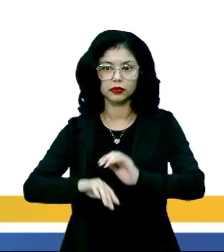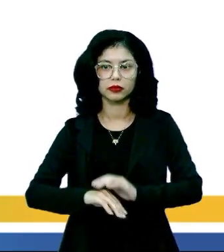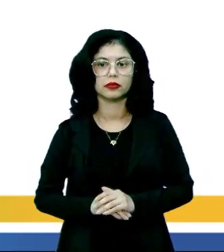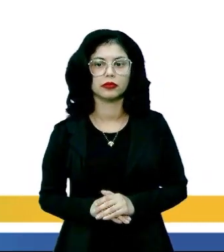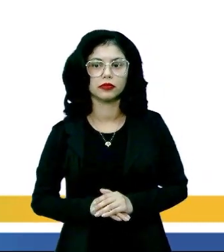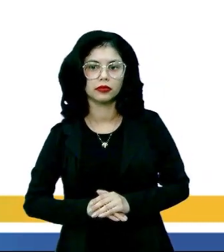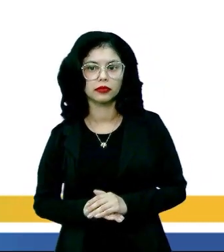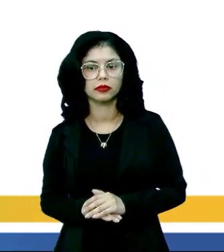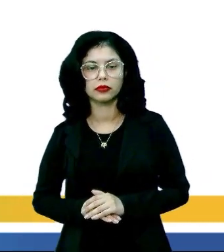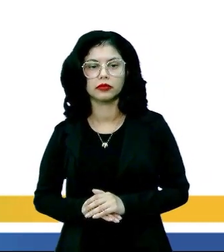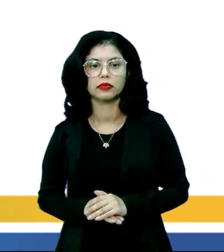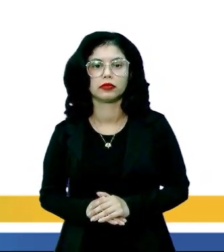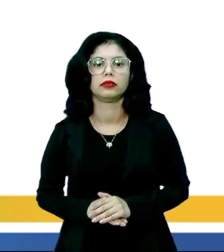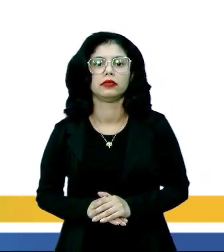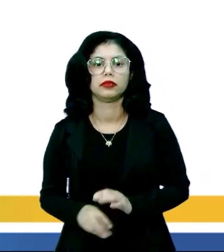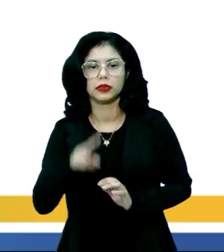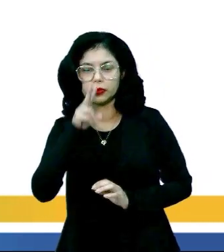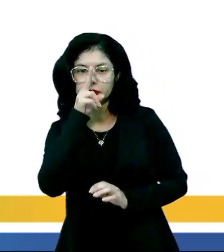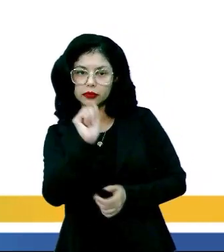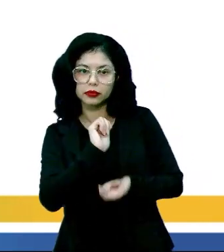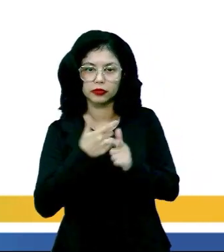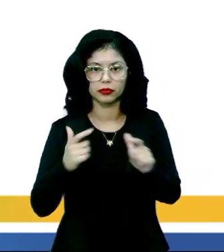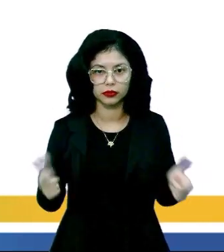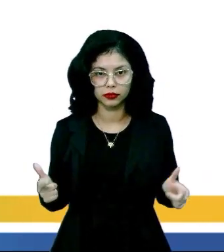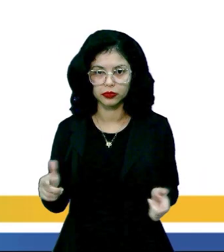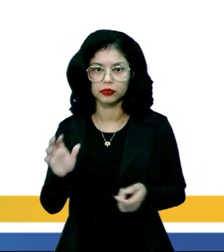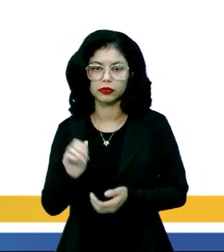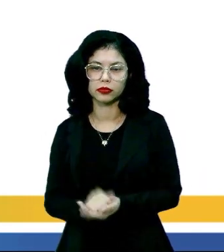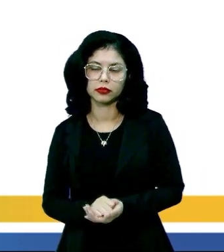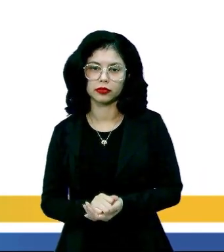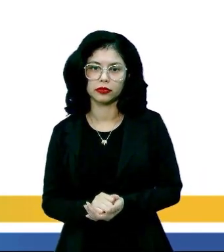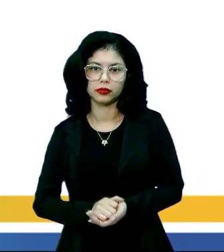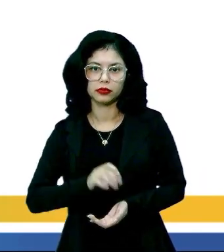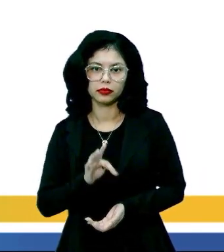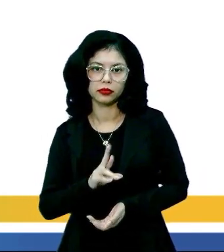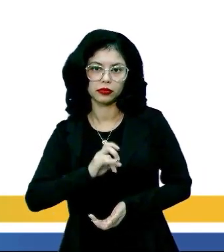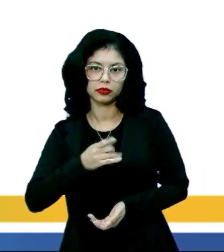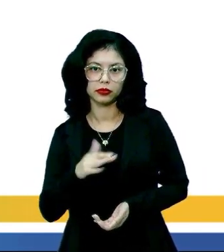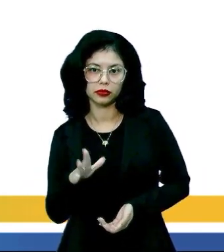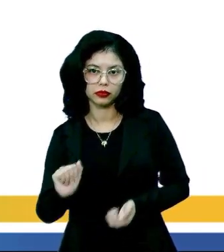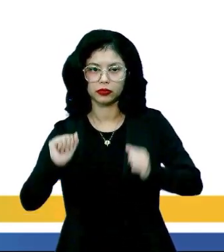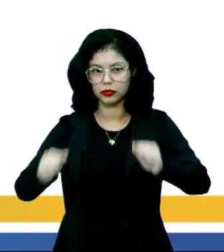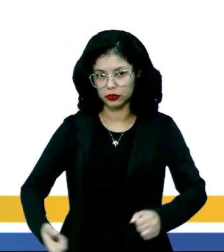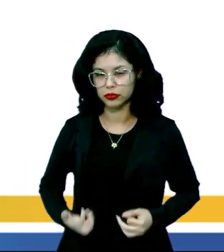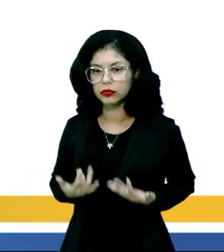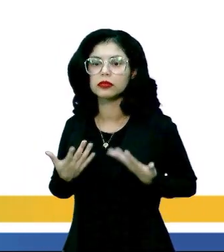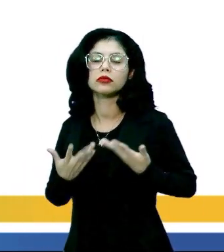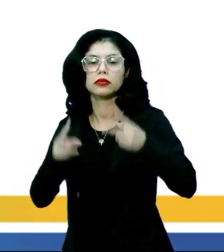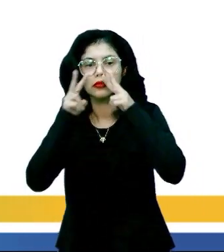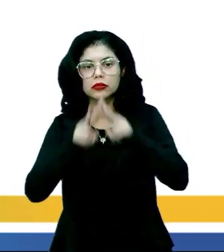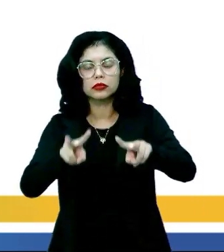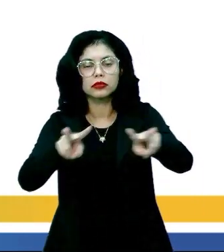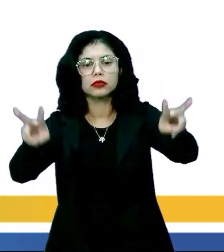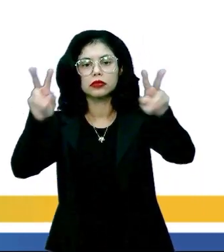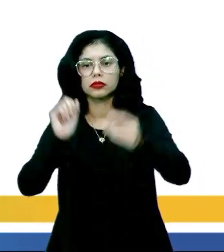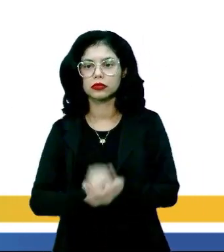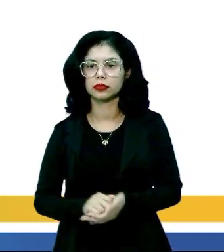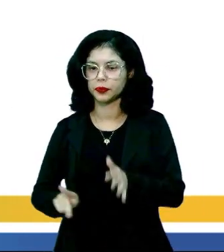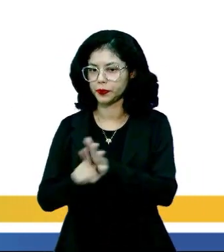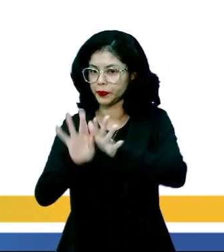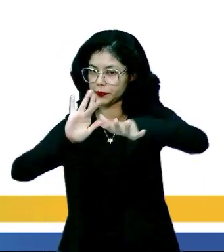letra C. Ao poder maior de engajamento e de articulação dos